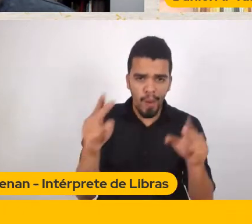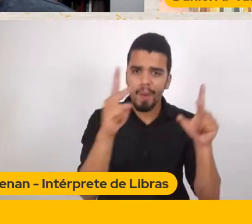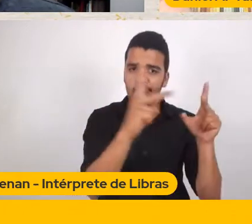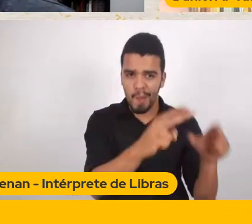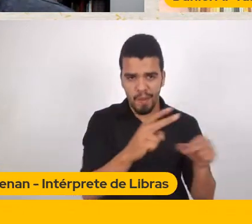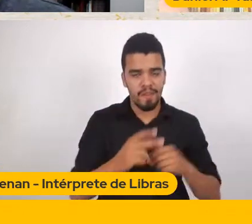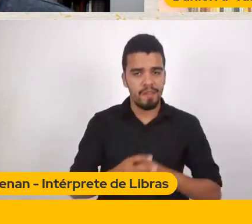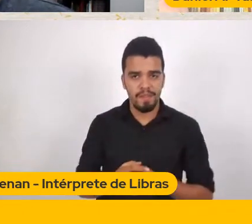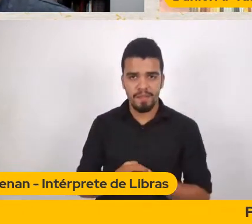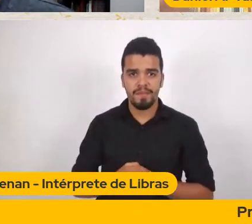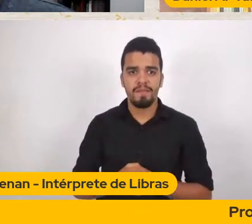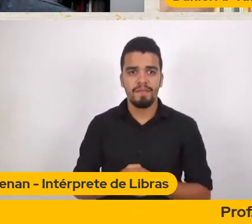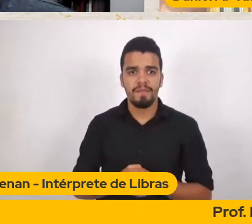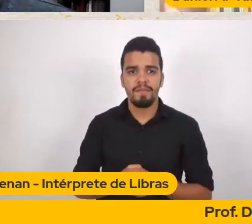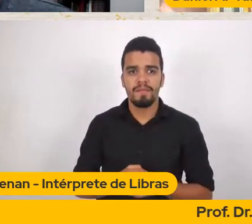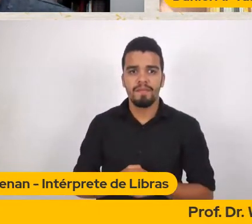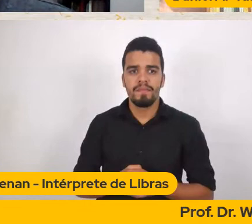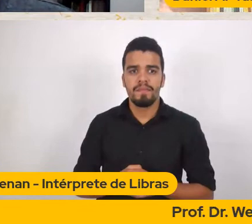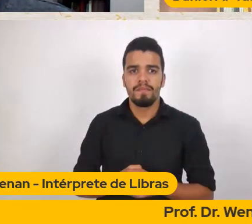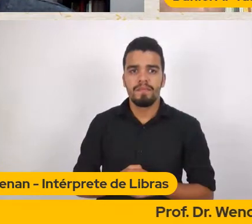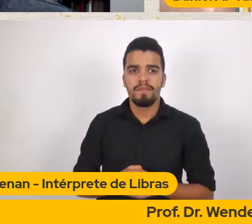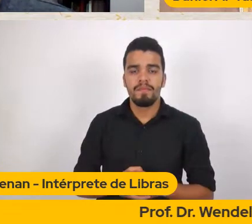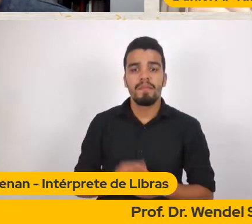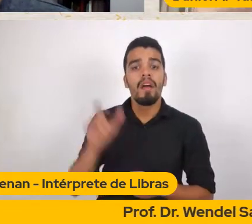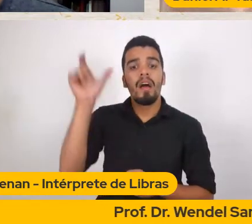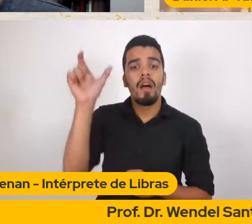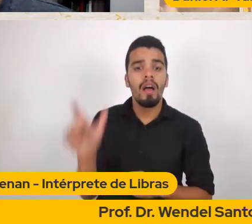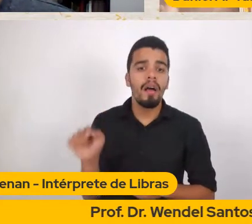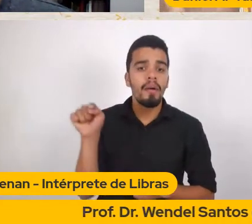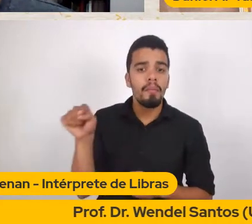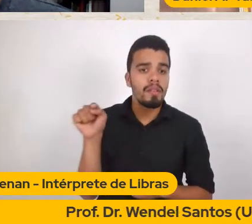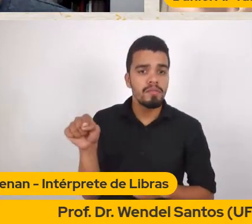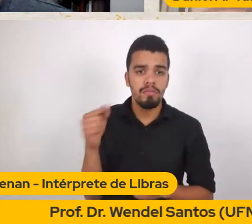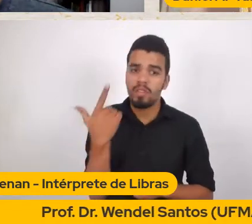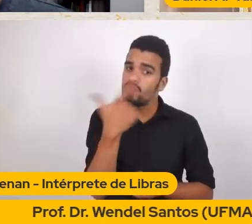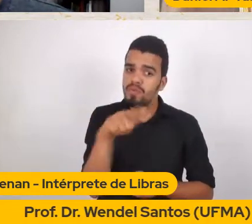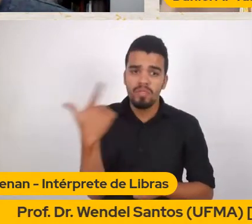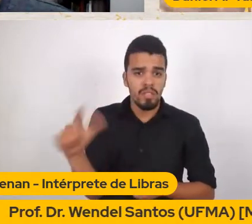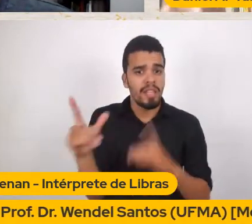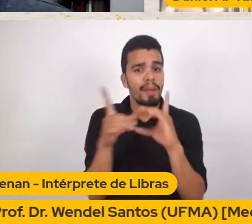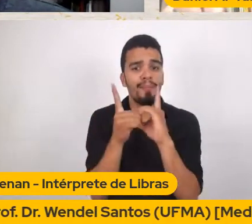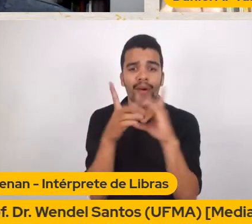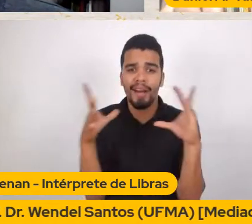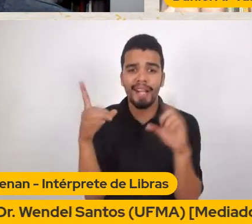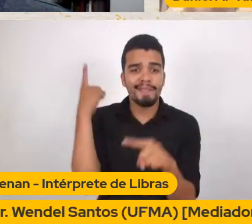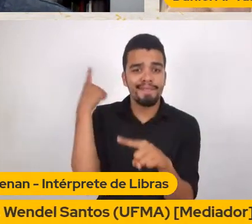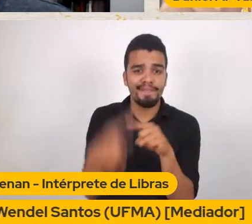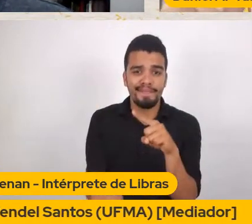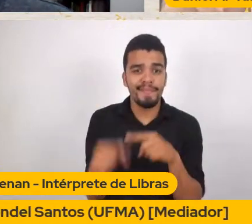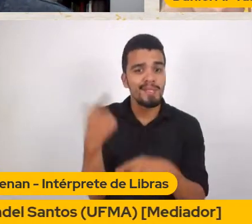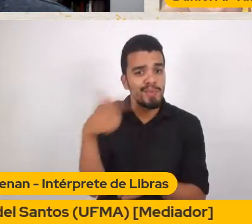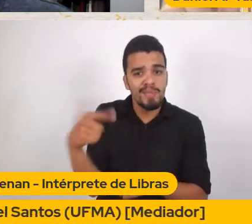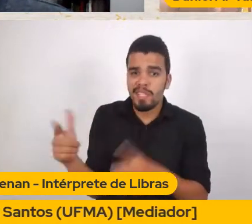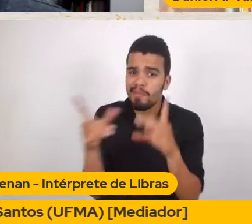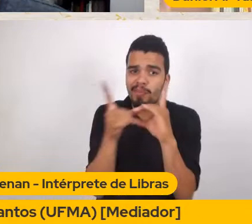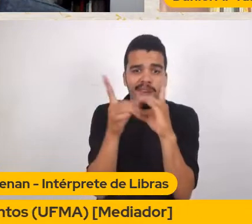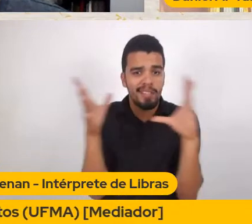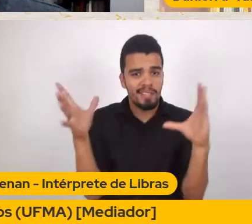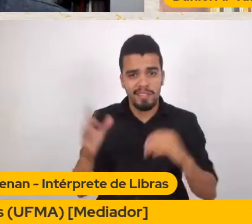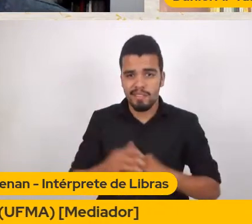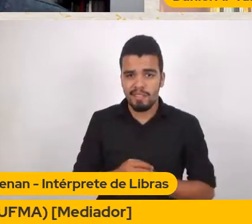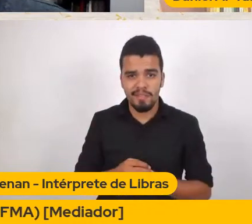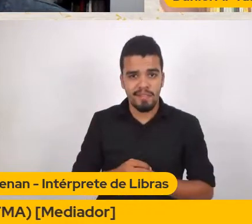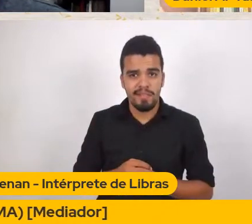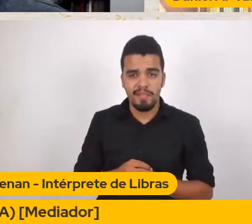Totalmente Antidemocrático Né Finge Que é democrático Mas é antidemocrático Finge ser liberal